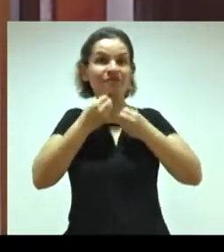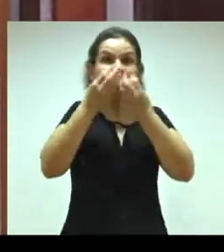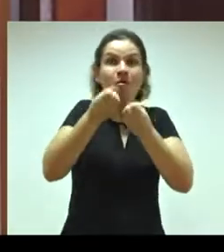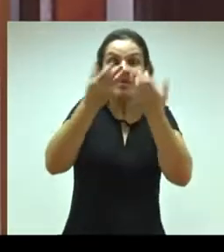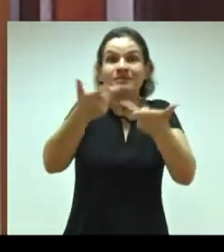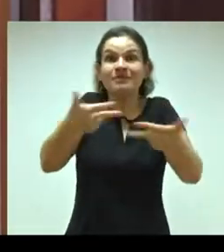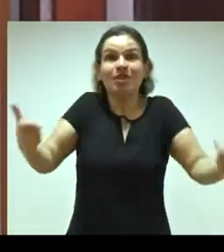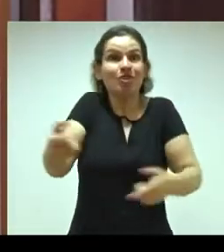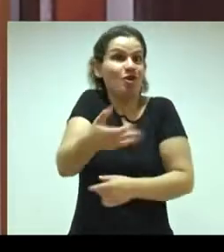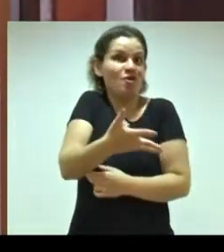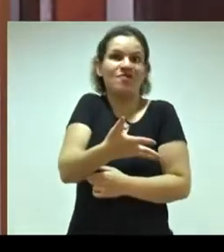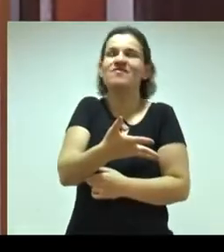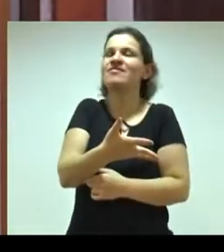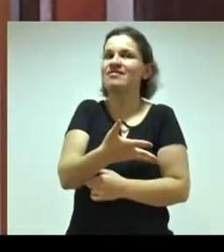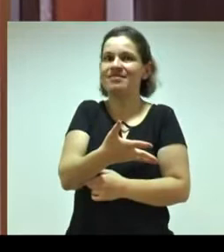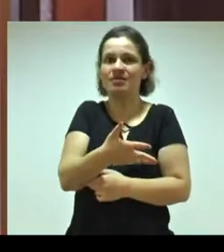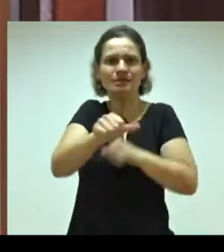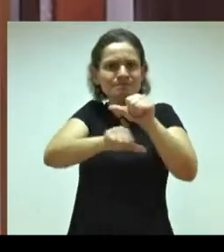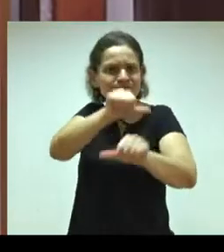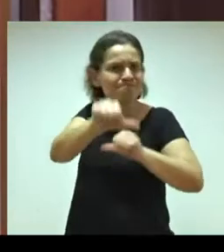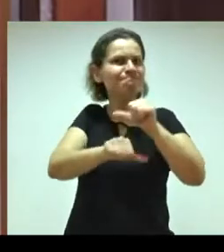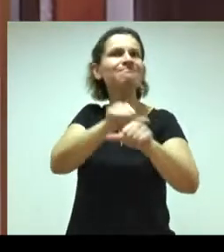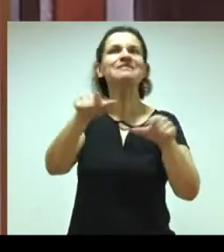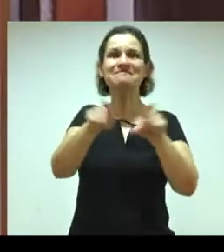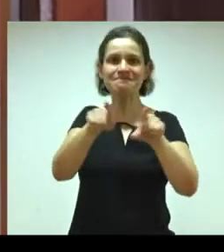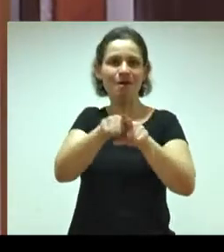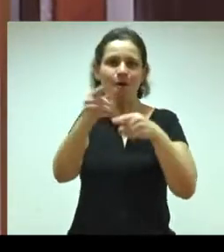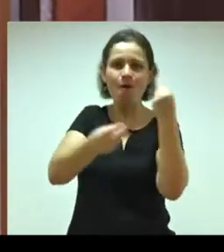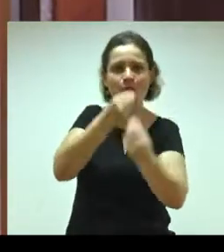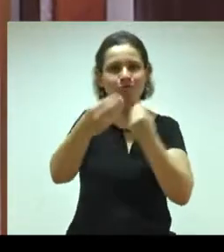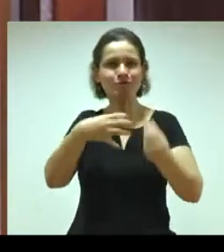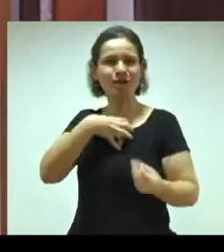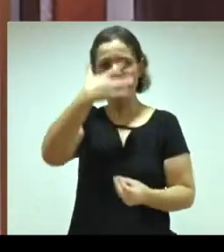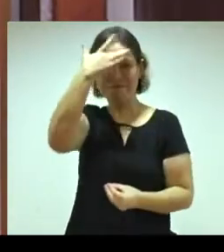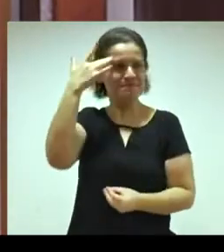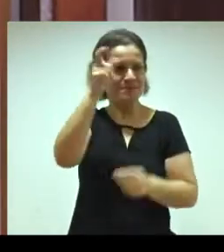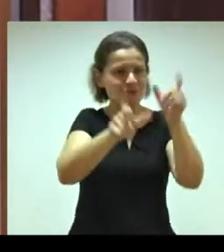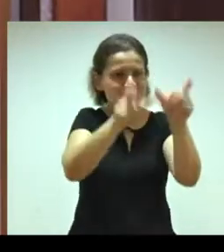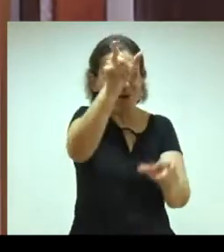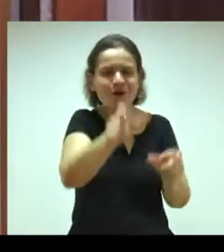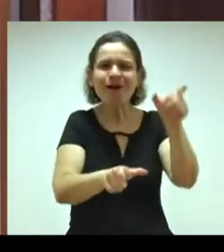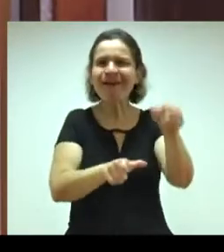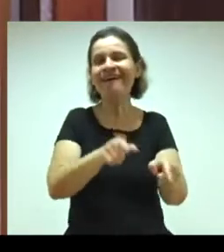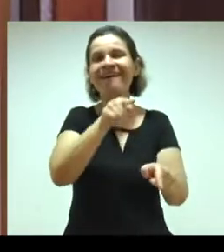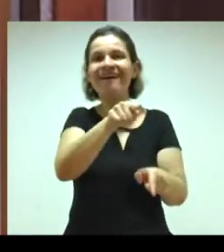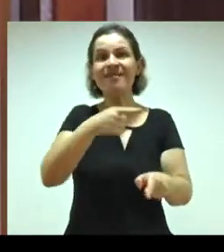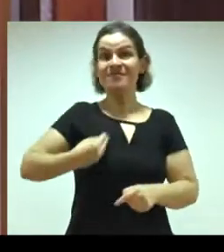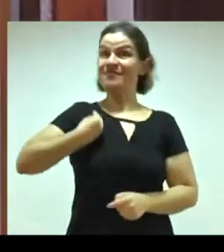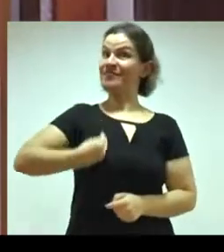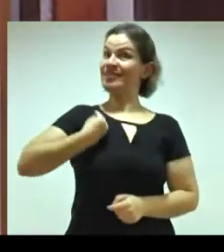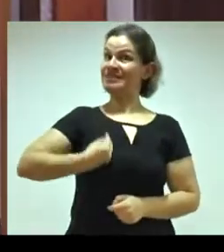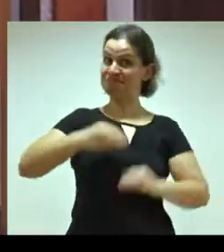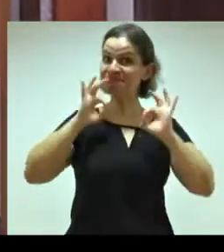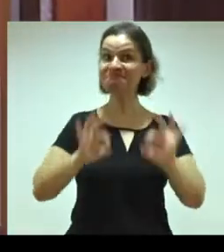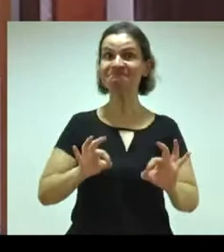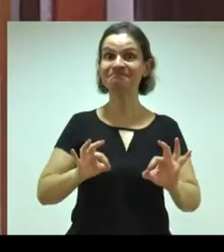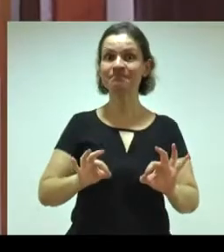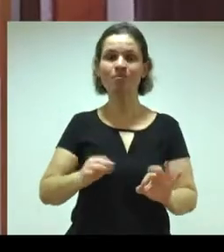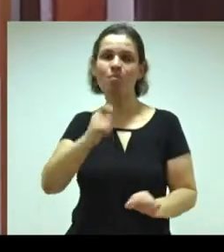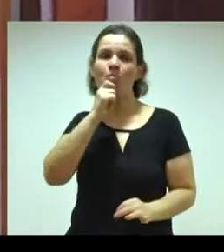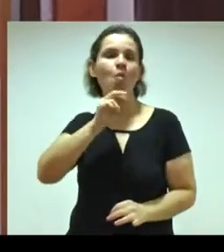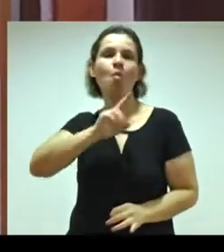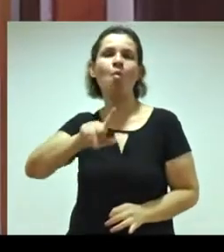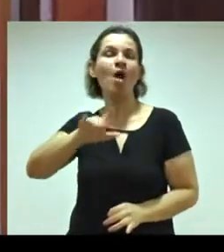novas e modifica a maneira das pessoas viverem mesmo. Não é